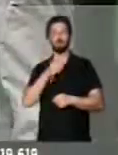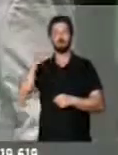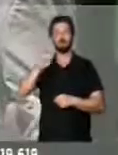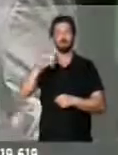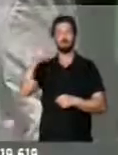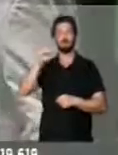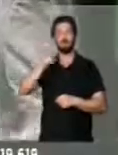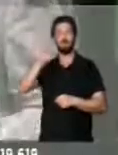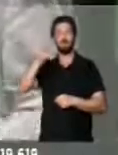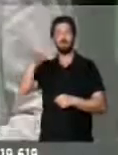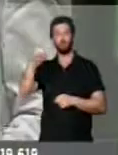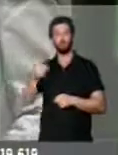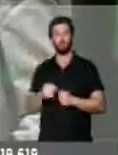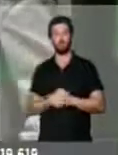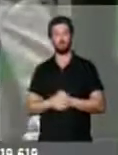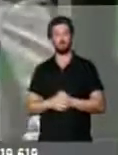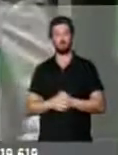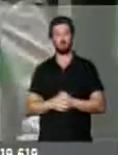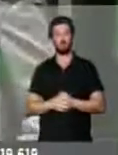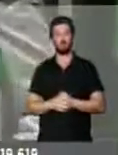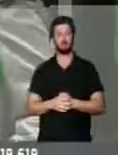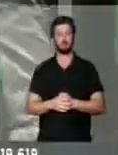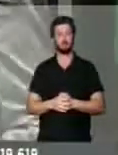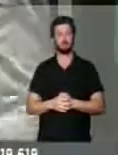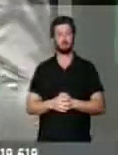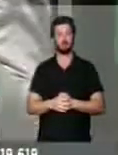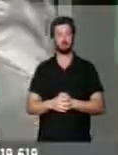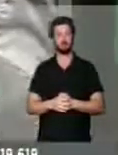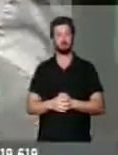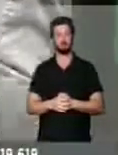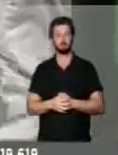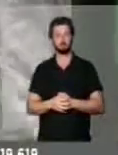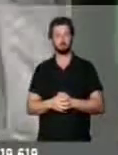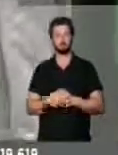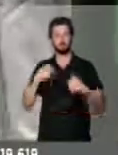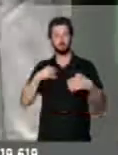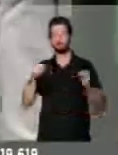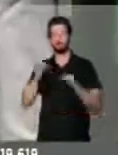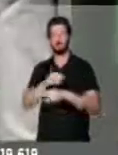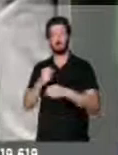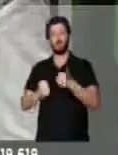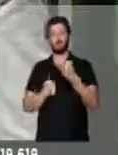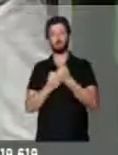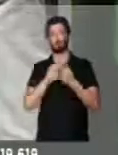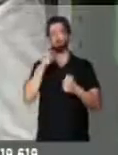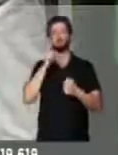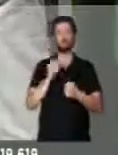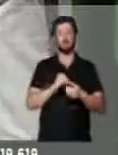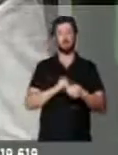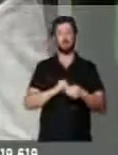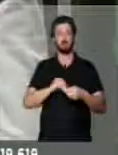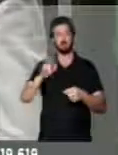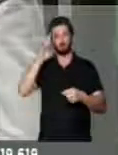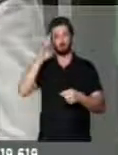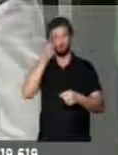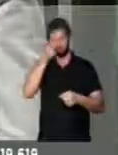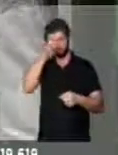Faço esse registro e quero parabenizar, finalizando, o prefeito